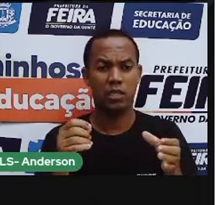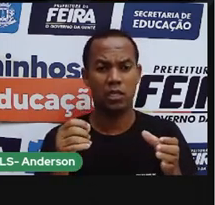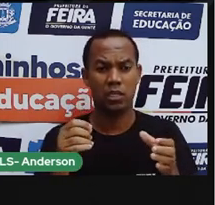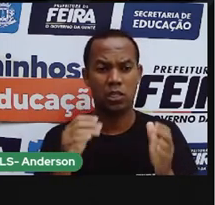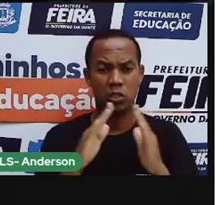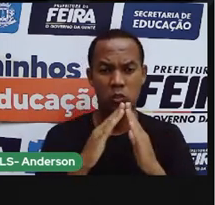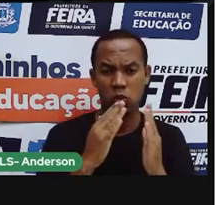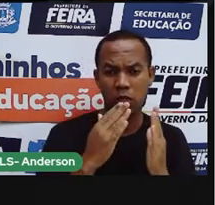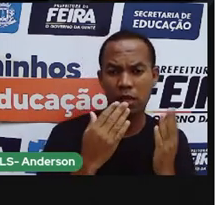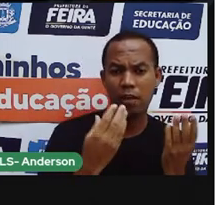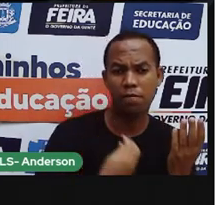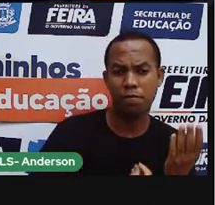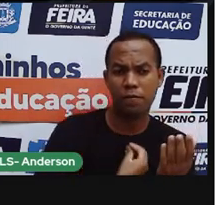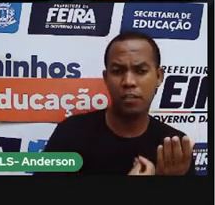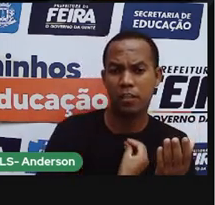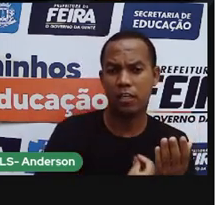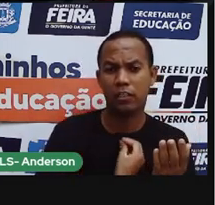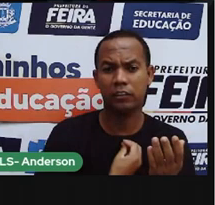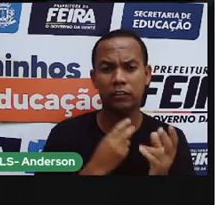de repente,